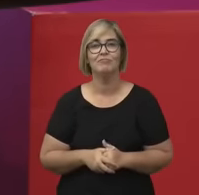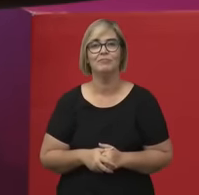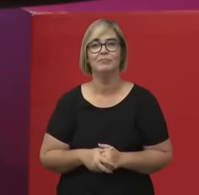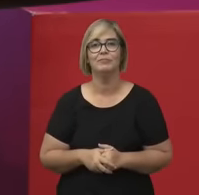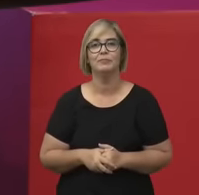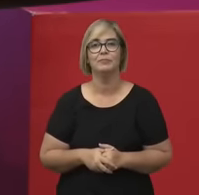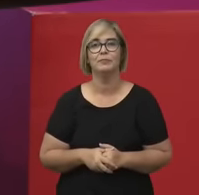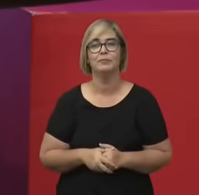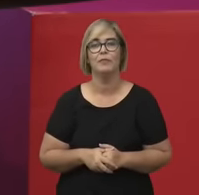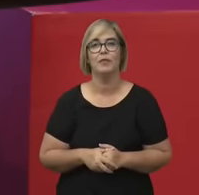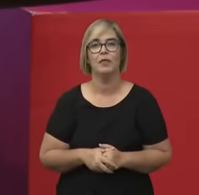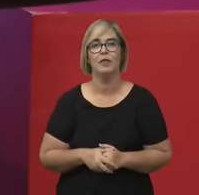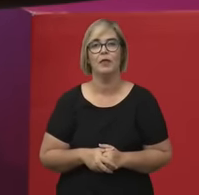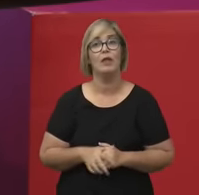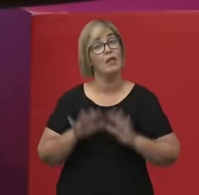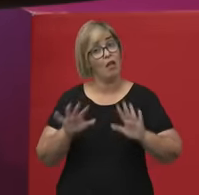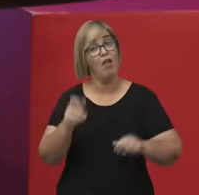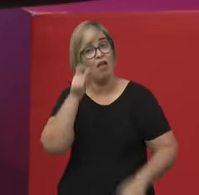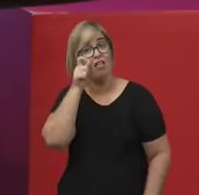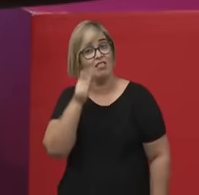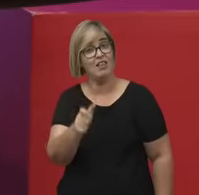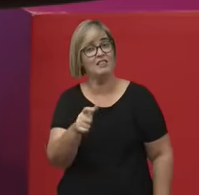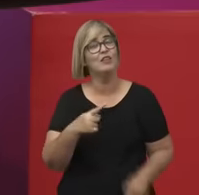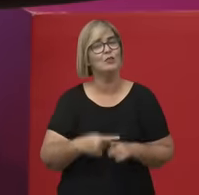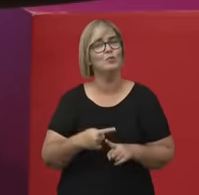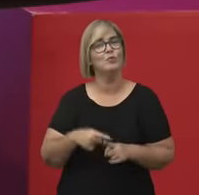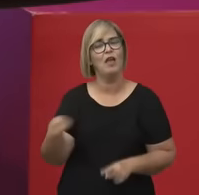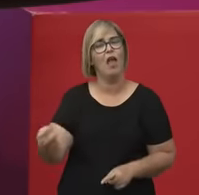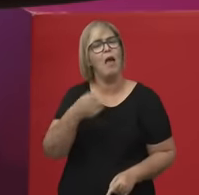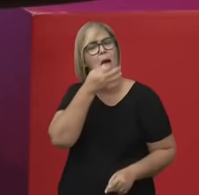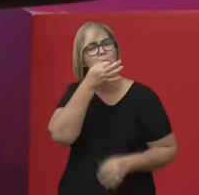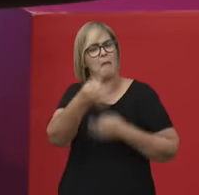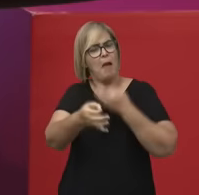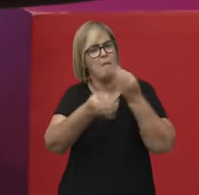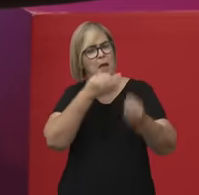E aí é muito interessante porque esse argumento, a Sofia